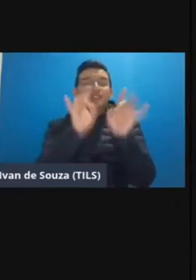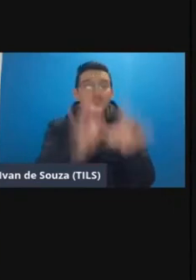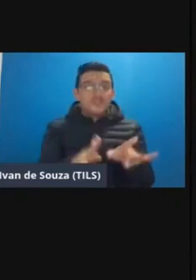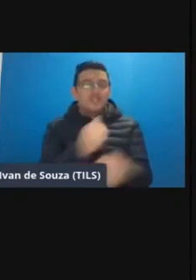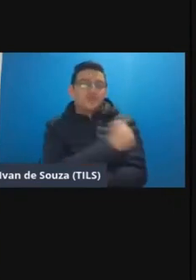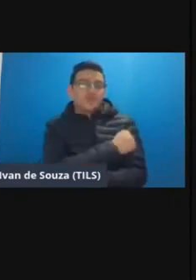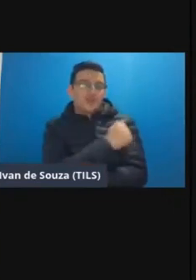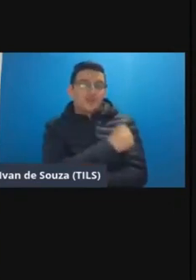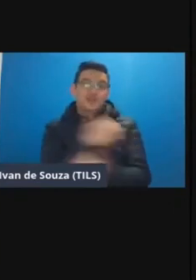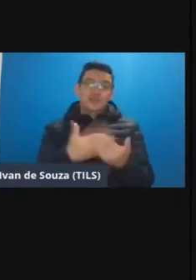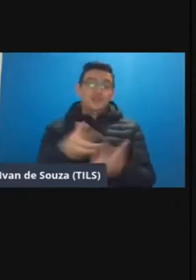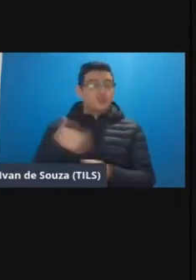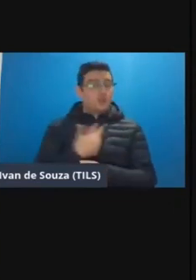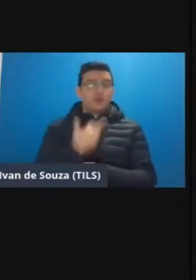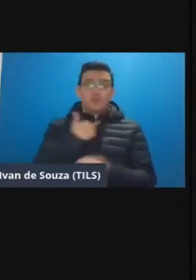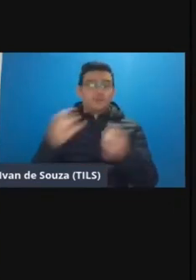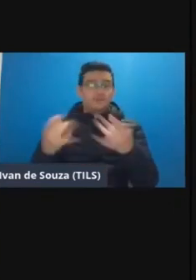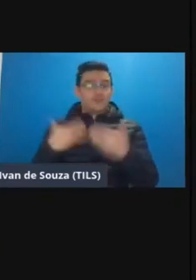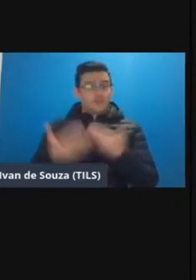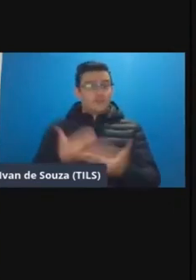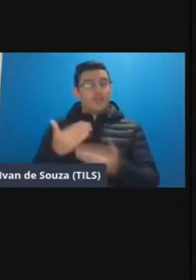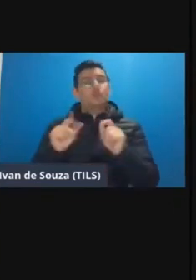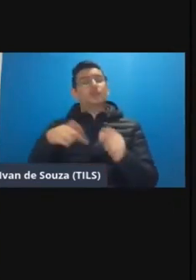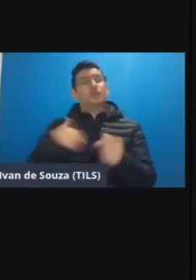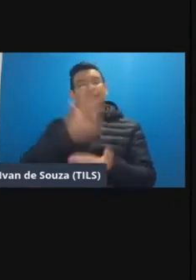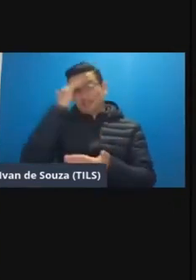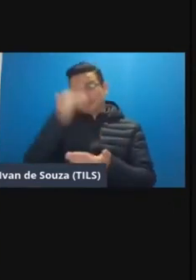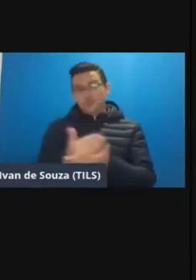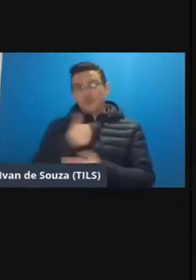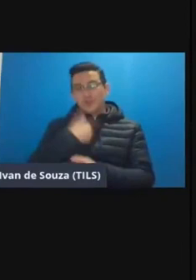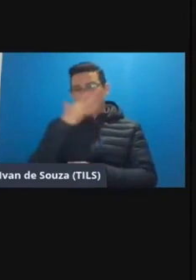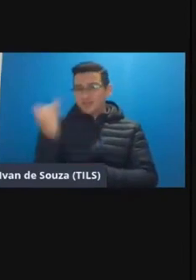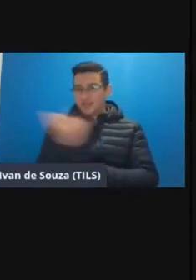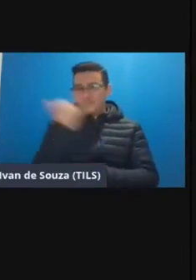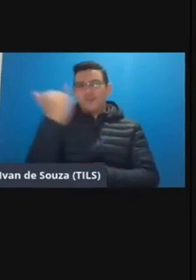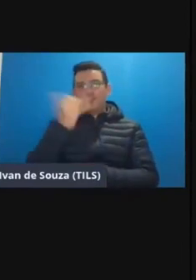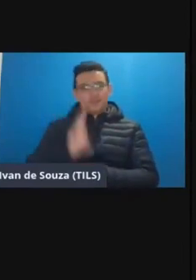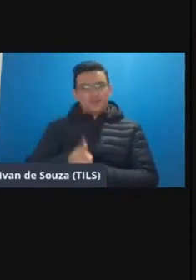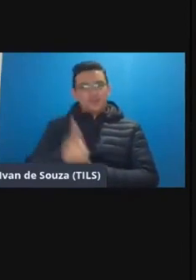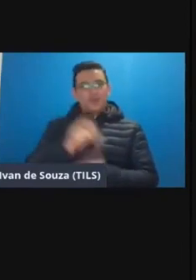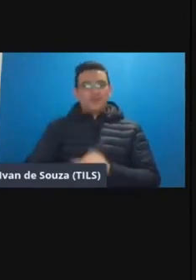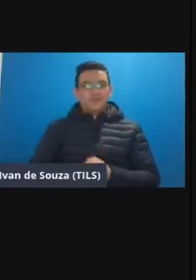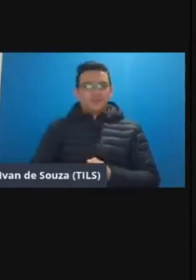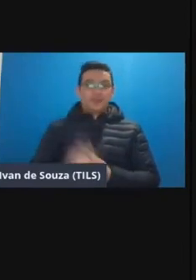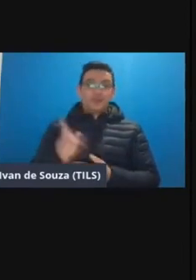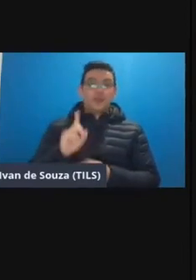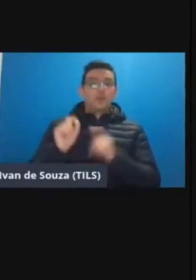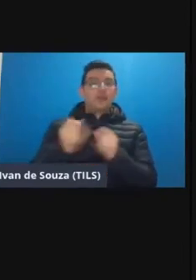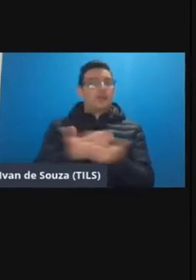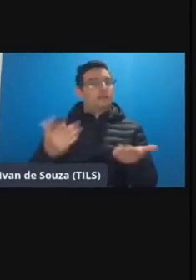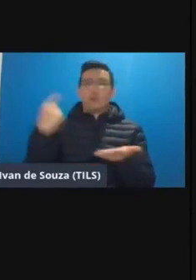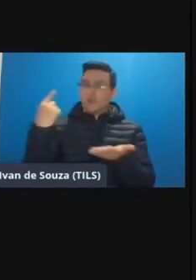e nem de nós mesmos nem desse processo do que a gente acredita né acho que é importante a gente resistir não eles não